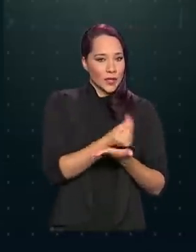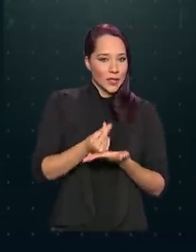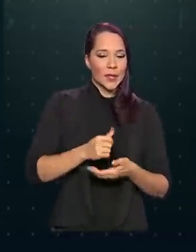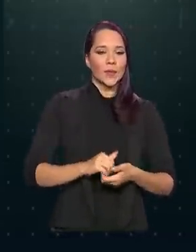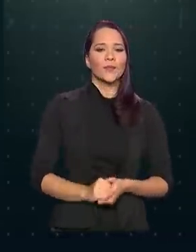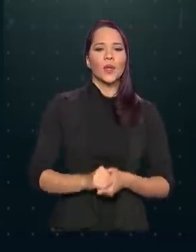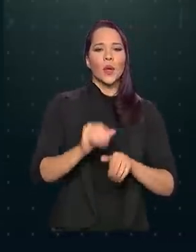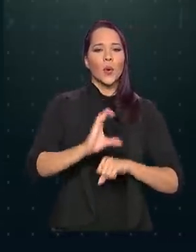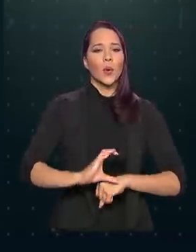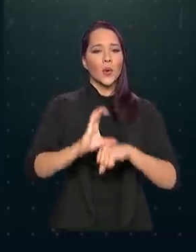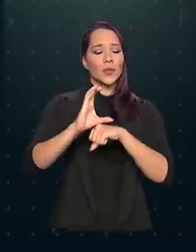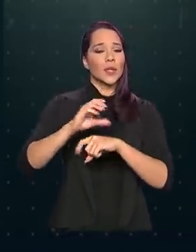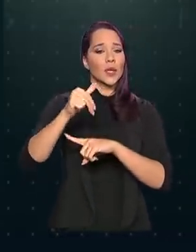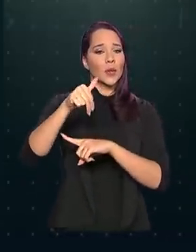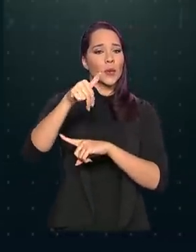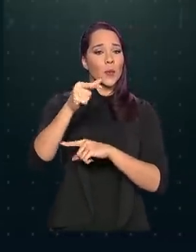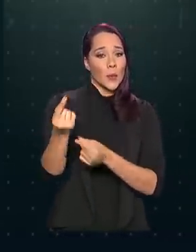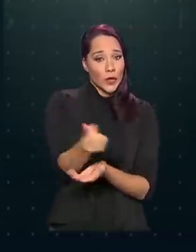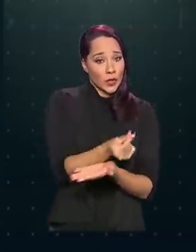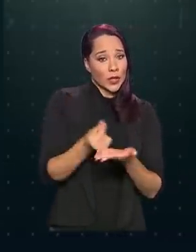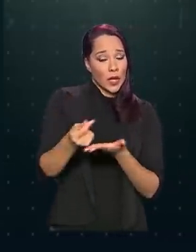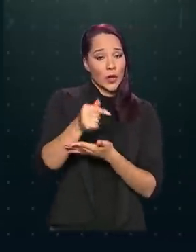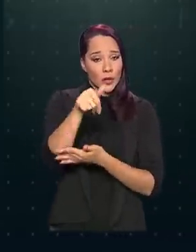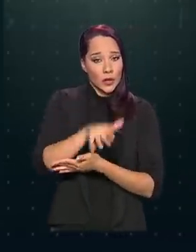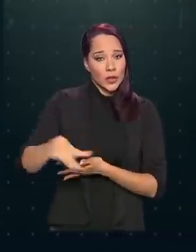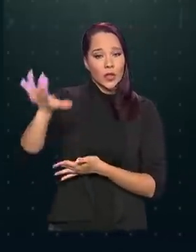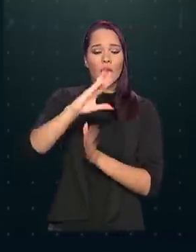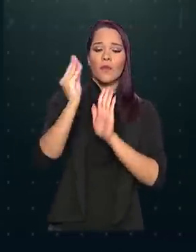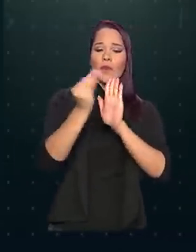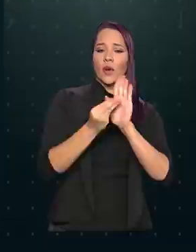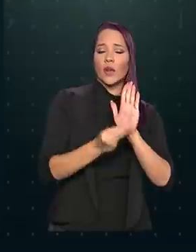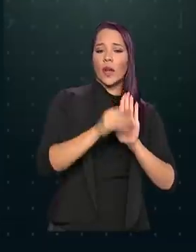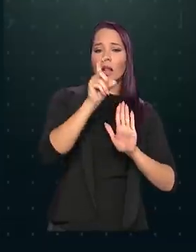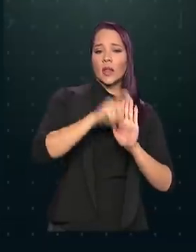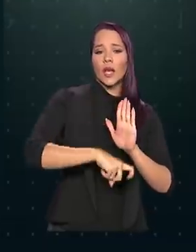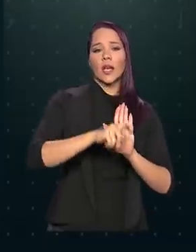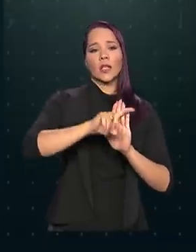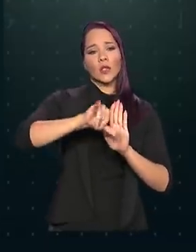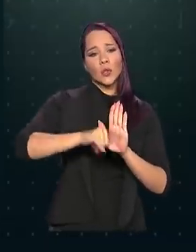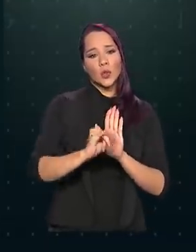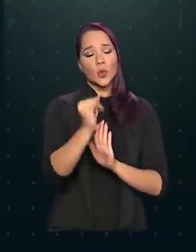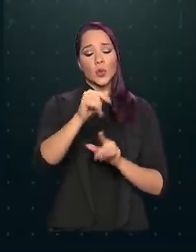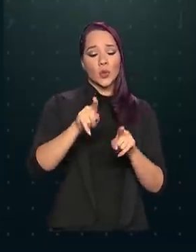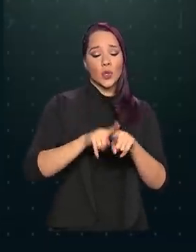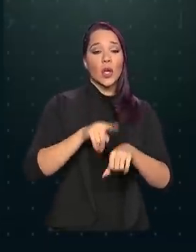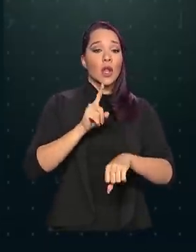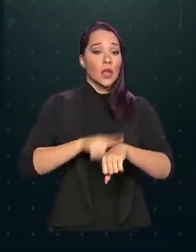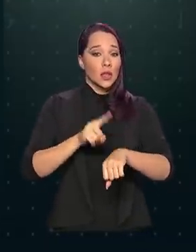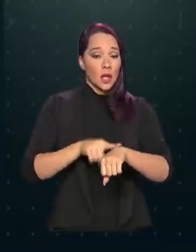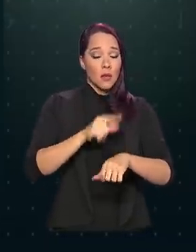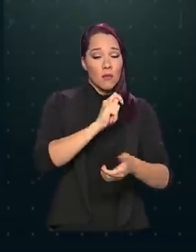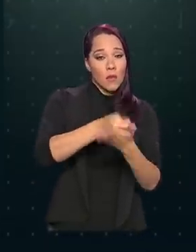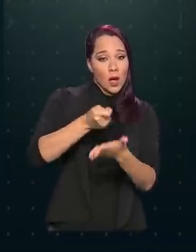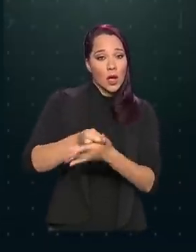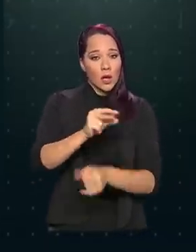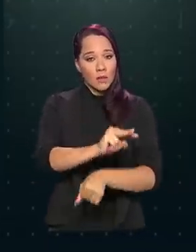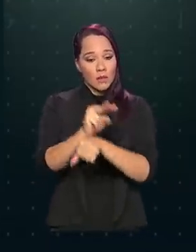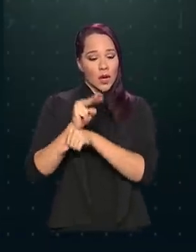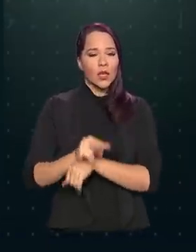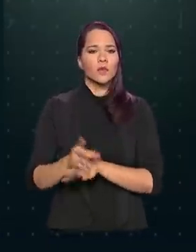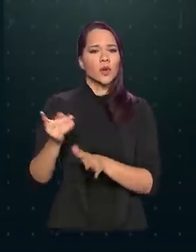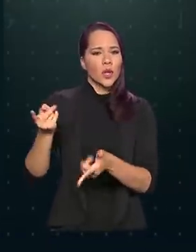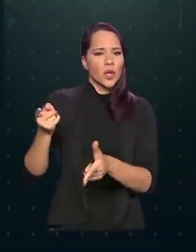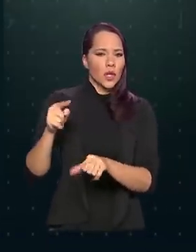Conselho Monetário Nacional vai fixar as taxas de juros, a duração dos empréstimos e a carência.